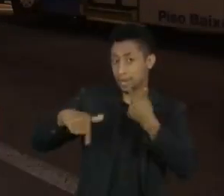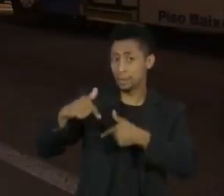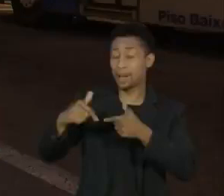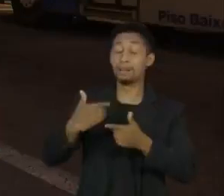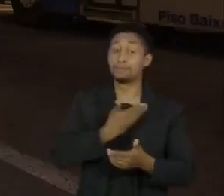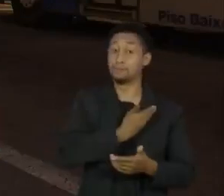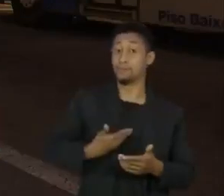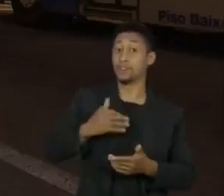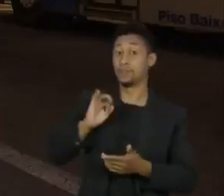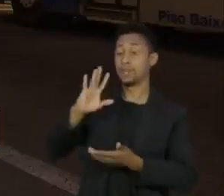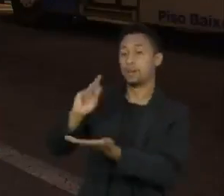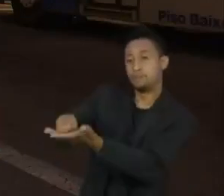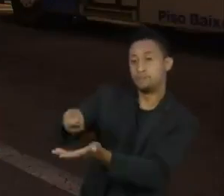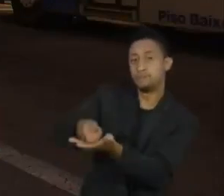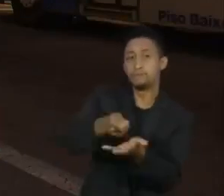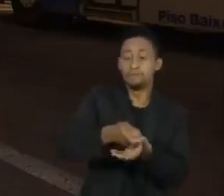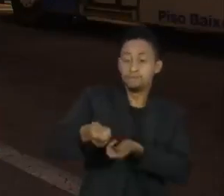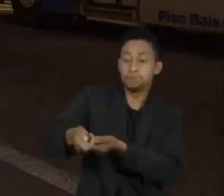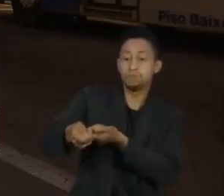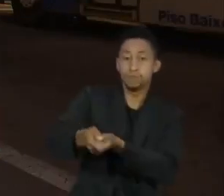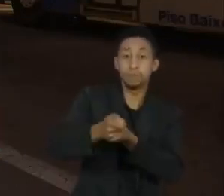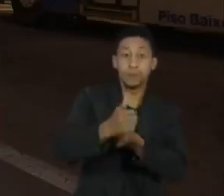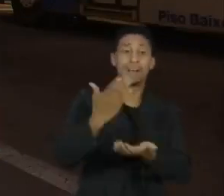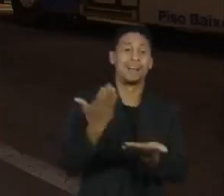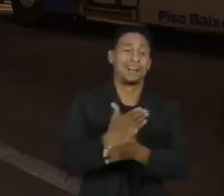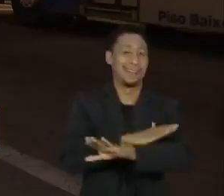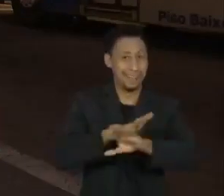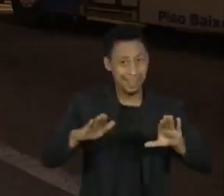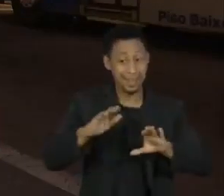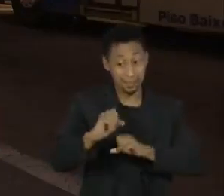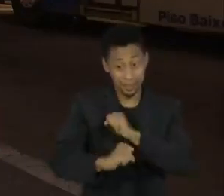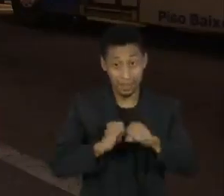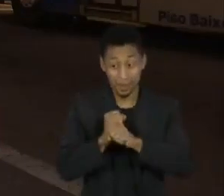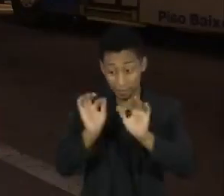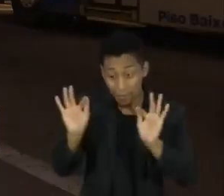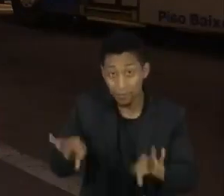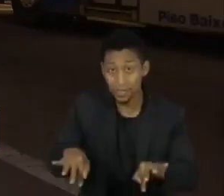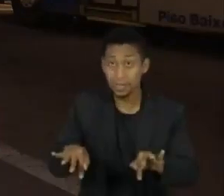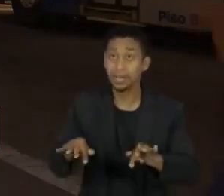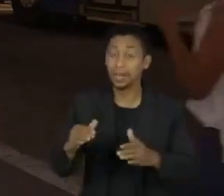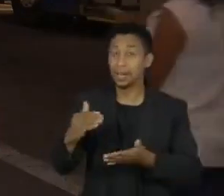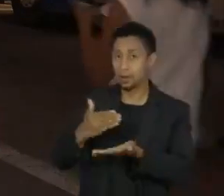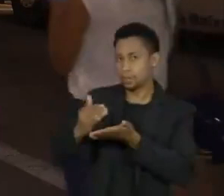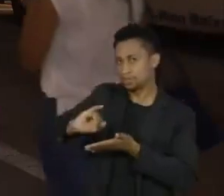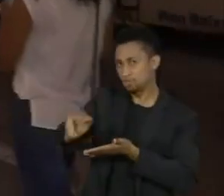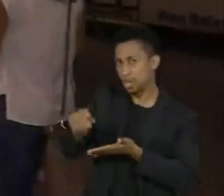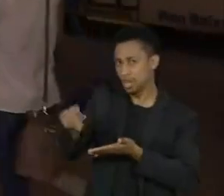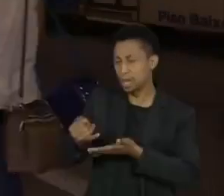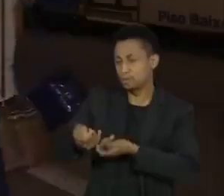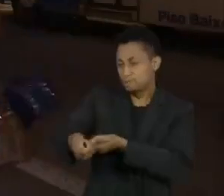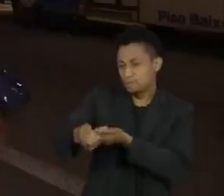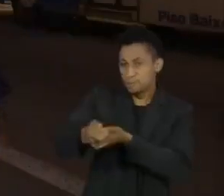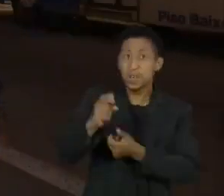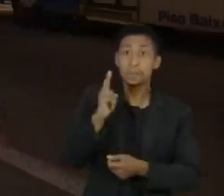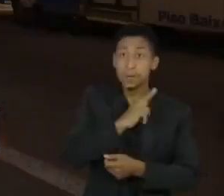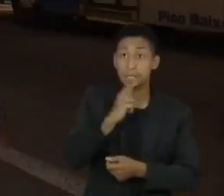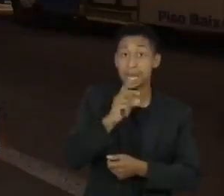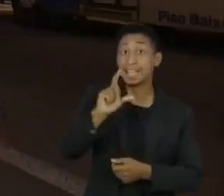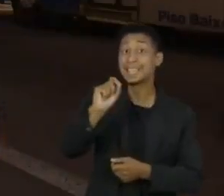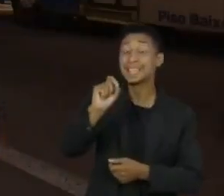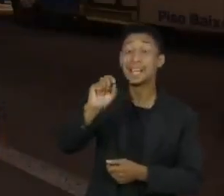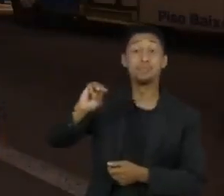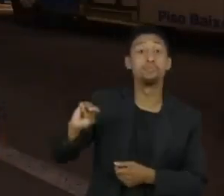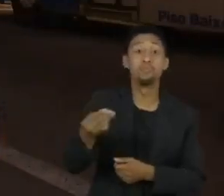pelo governo federal e termina no último dia do ano. Assim, a partir de janeiro, os acordos emergenciais de cerca de 10 milhões de